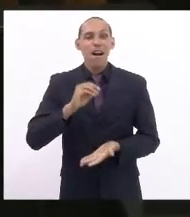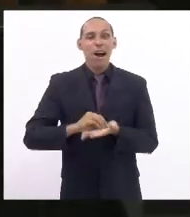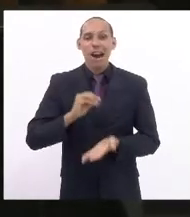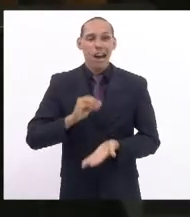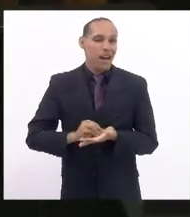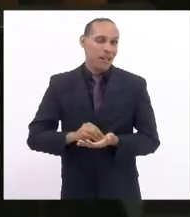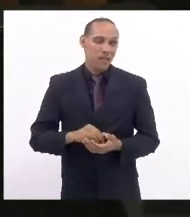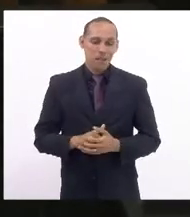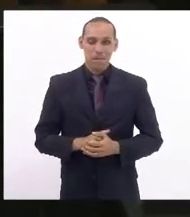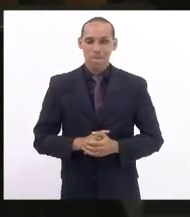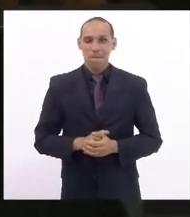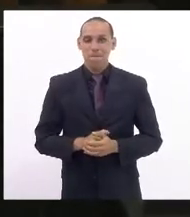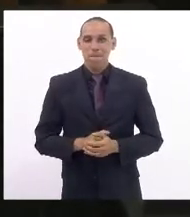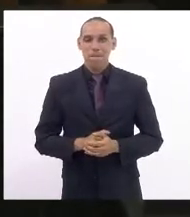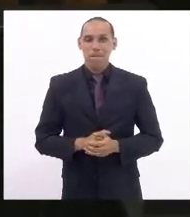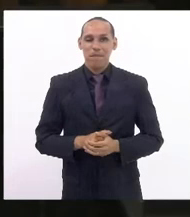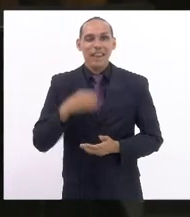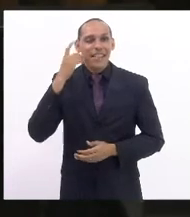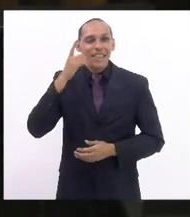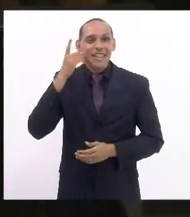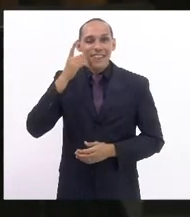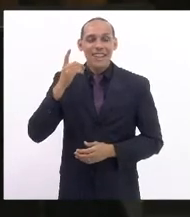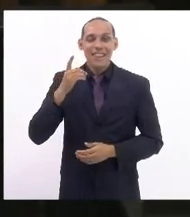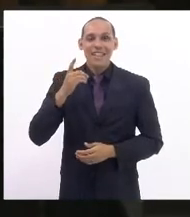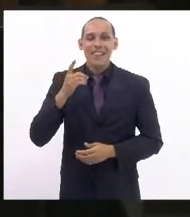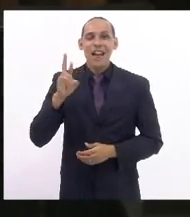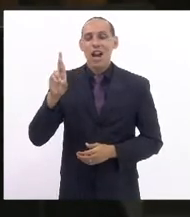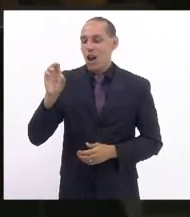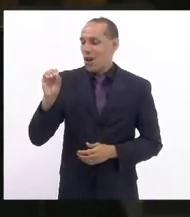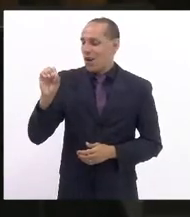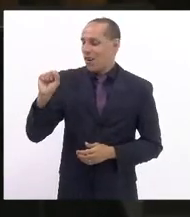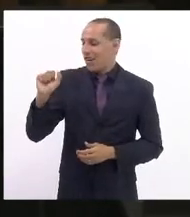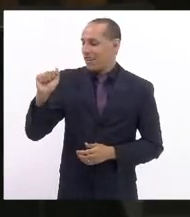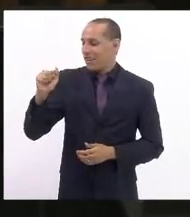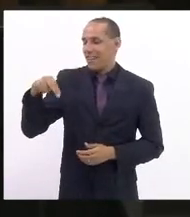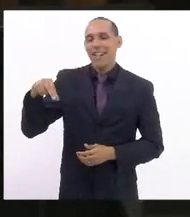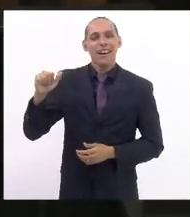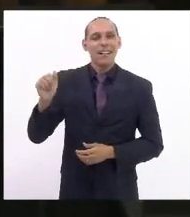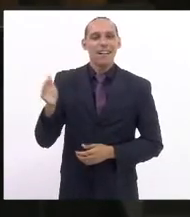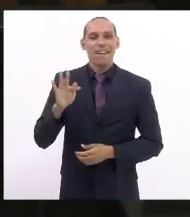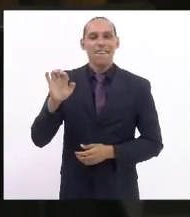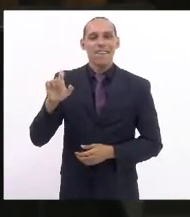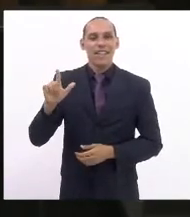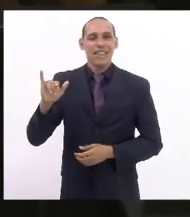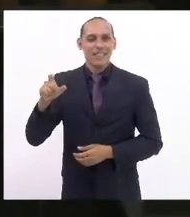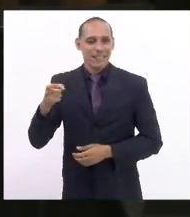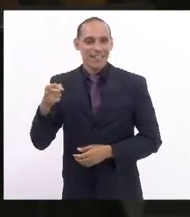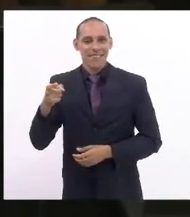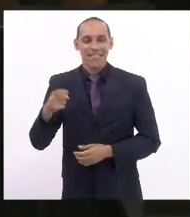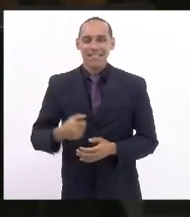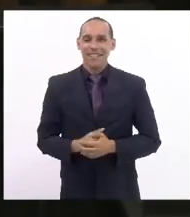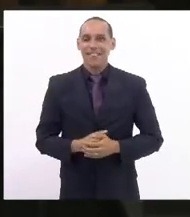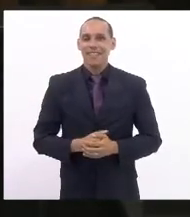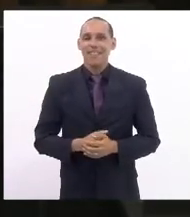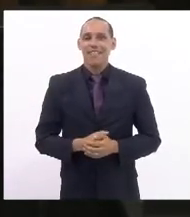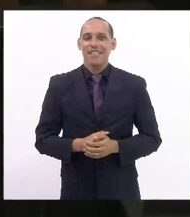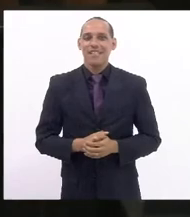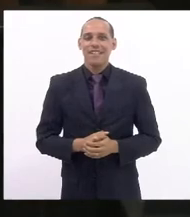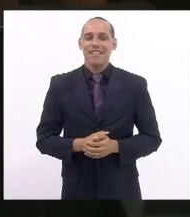a deputada Rosana Félix, que também é profundamente